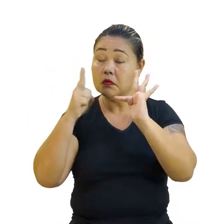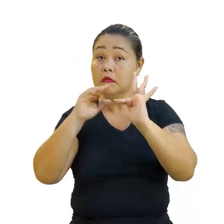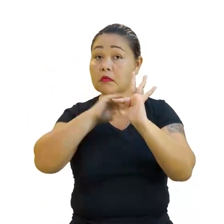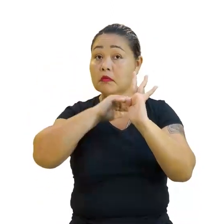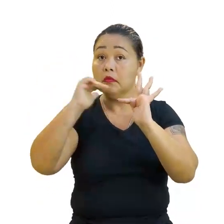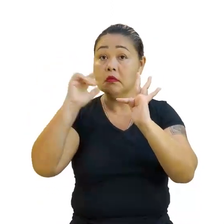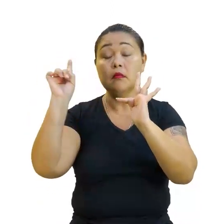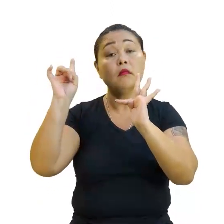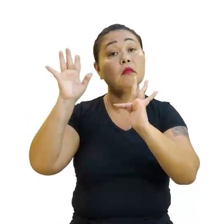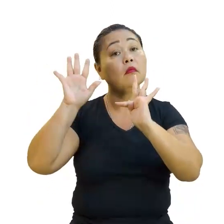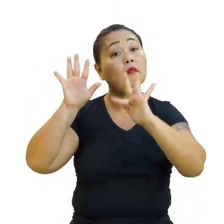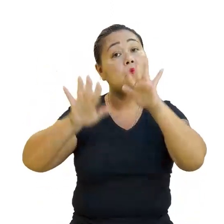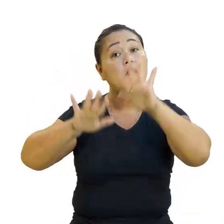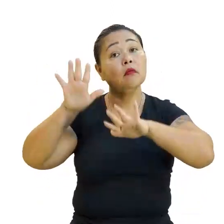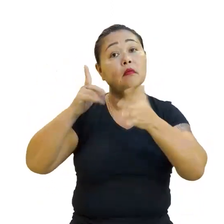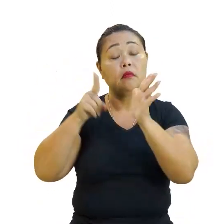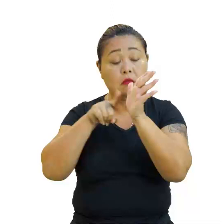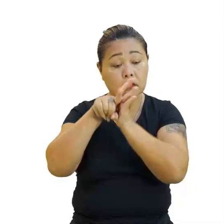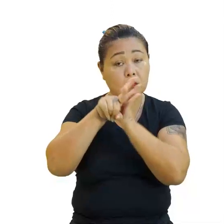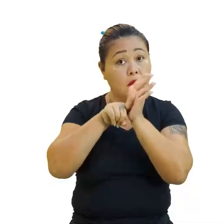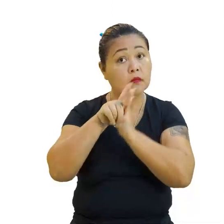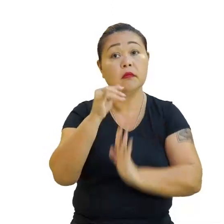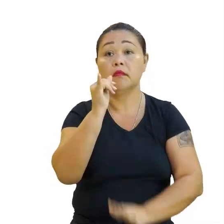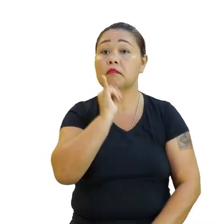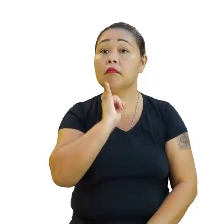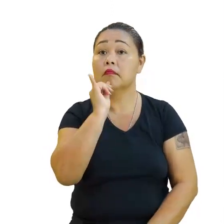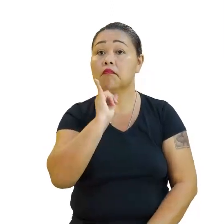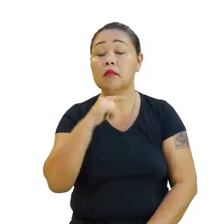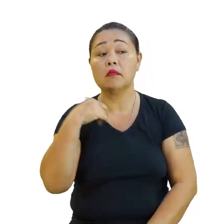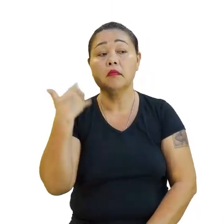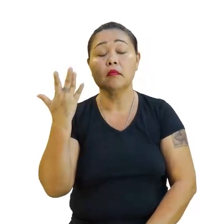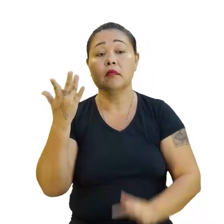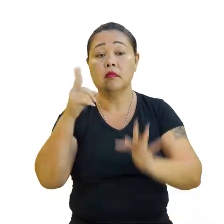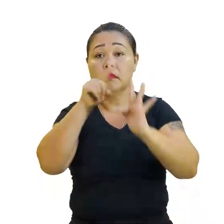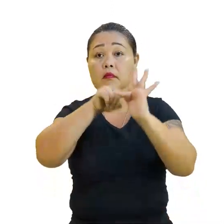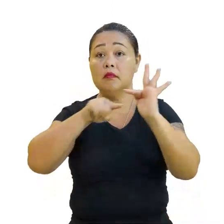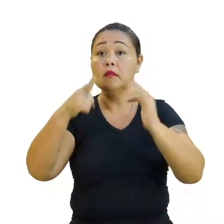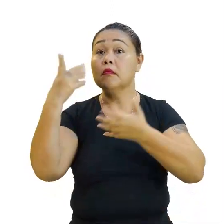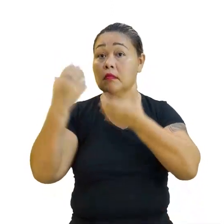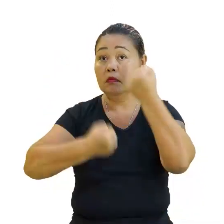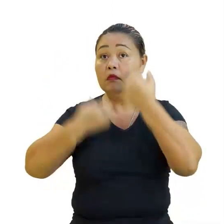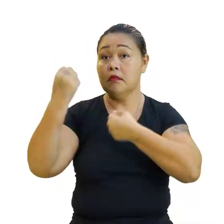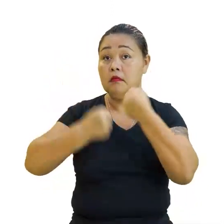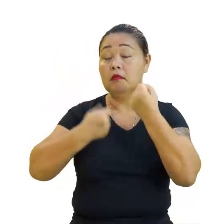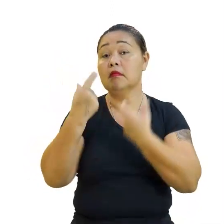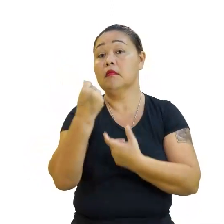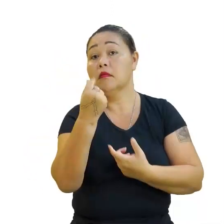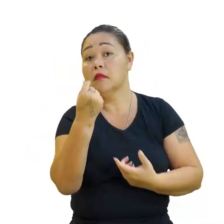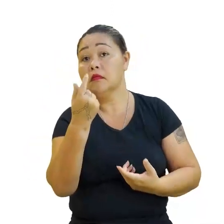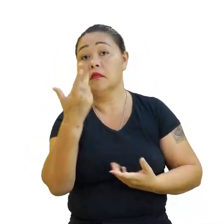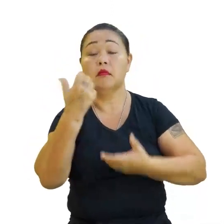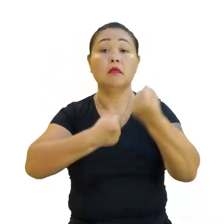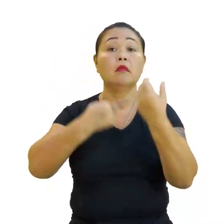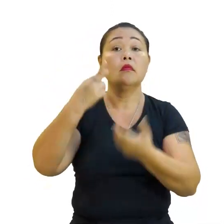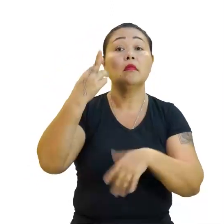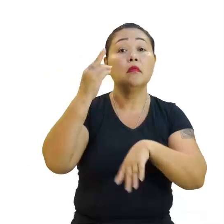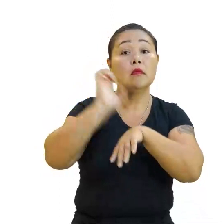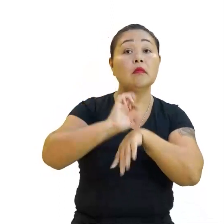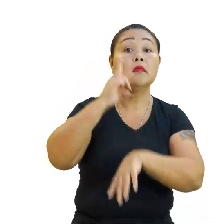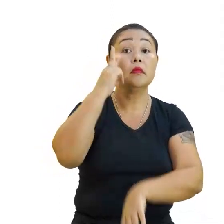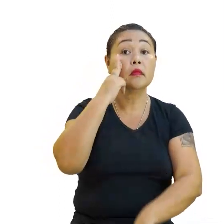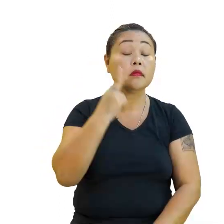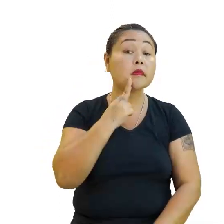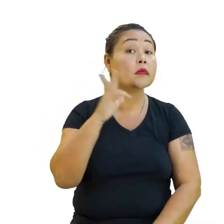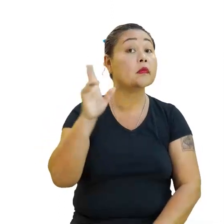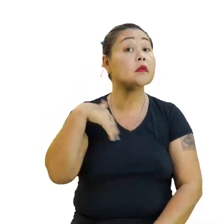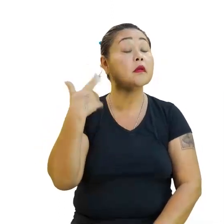algumas situações que você for pesquisar, por exemplo, nós vimos o gráfico da produção de leite, né? O preço do leite de Rondônia. Vocês observaram